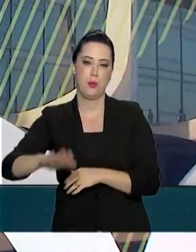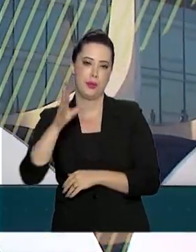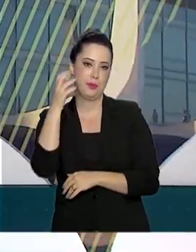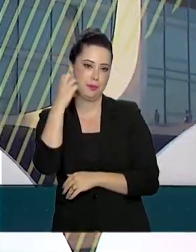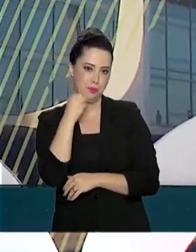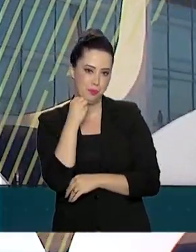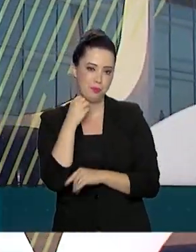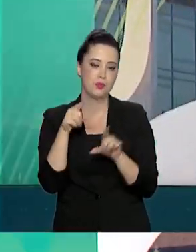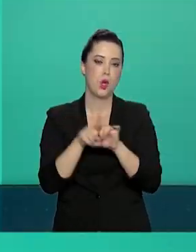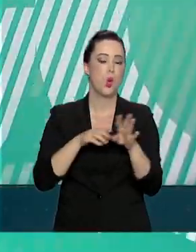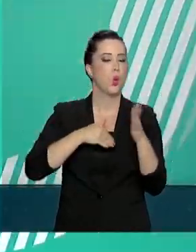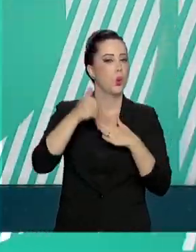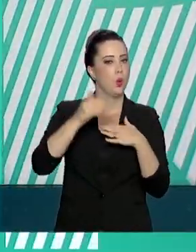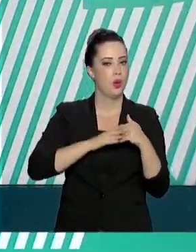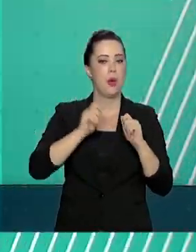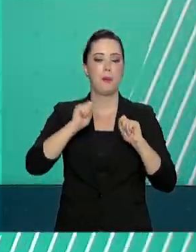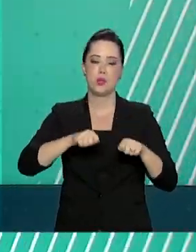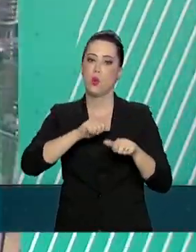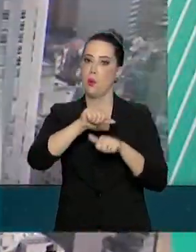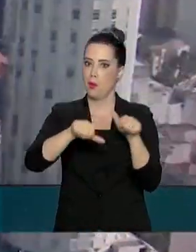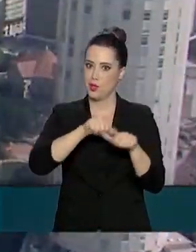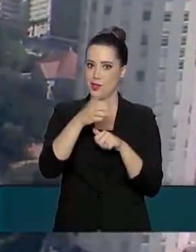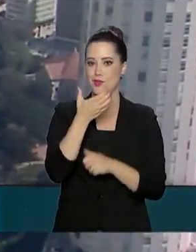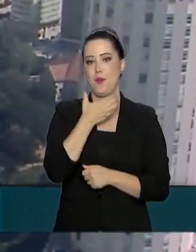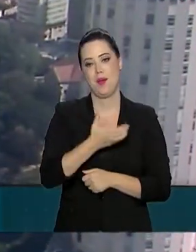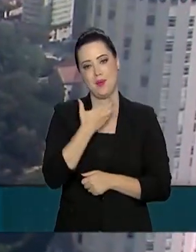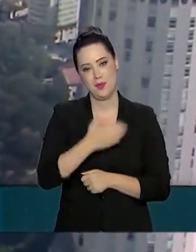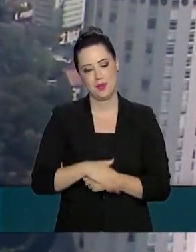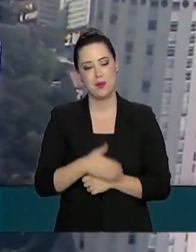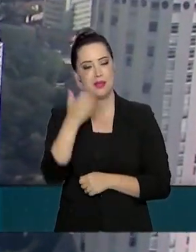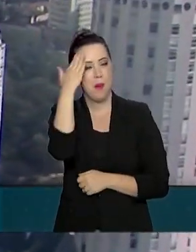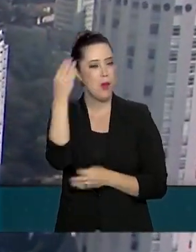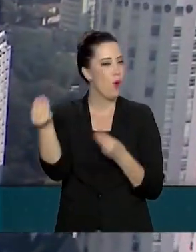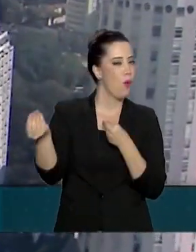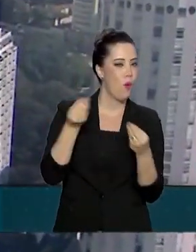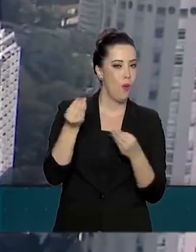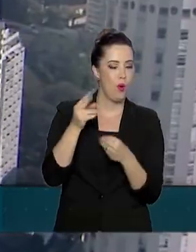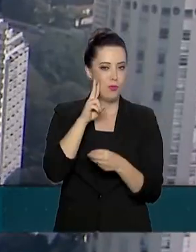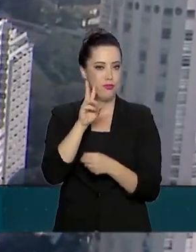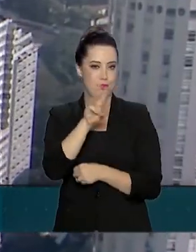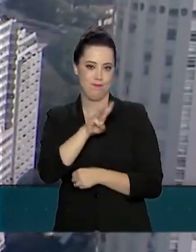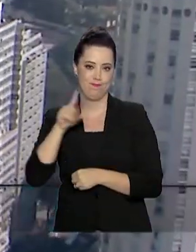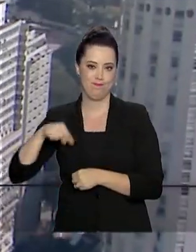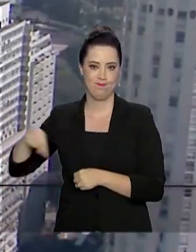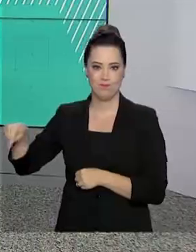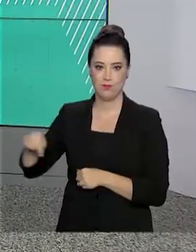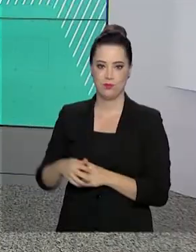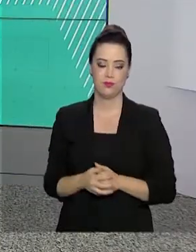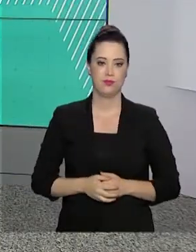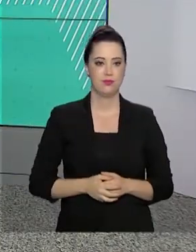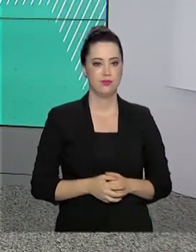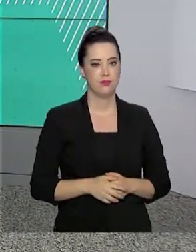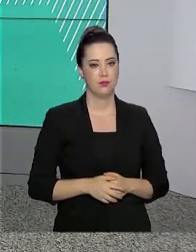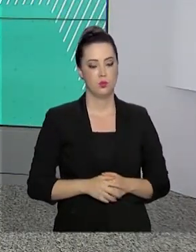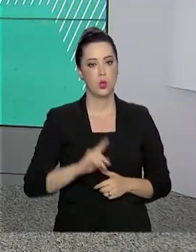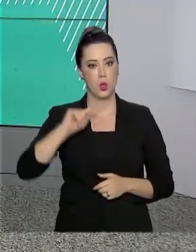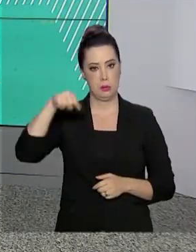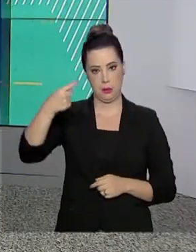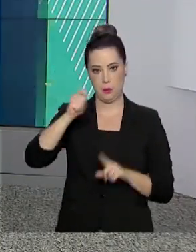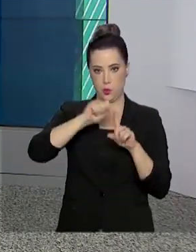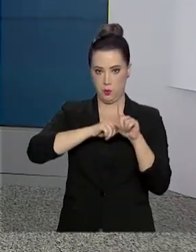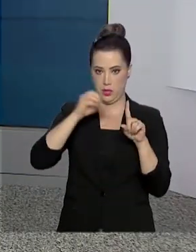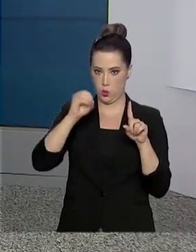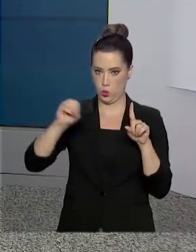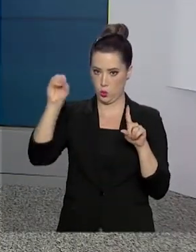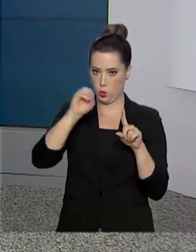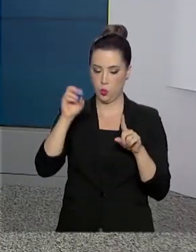transformar em Papai Noel. Para saber como colaborar, é só acessar o site dos Correios. E após o Outubro